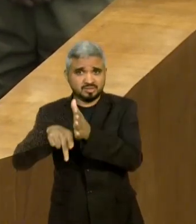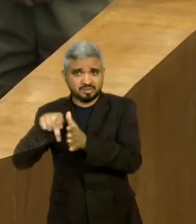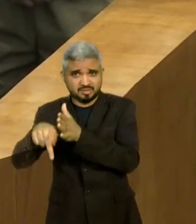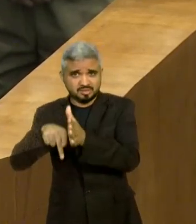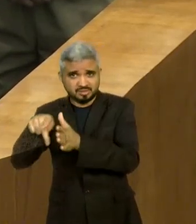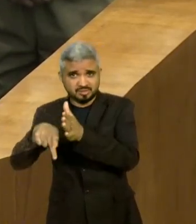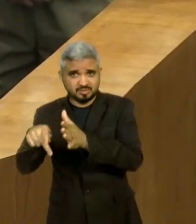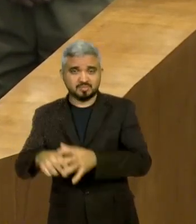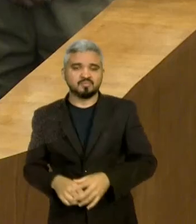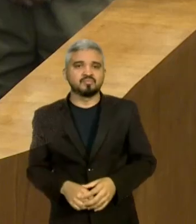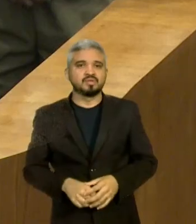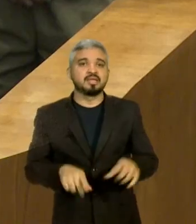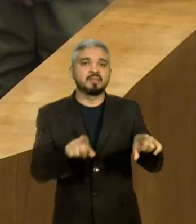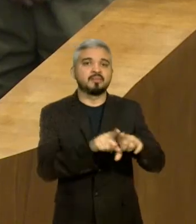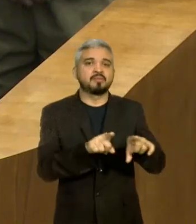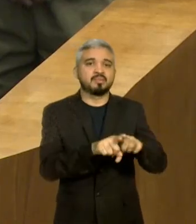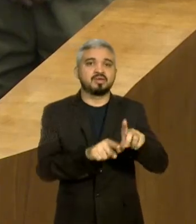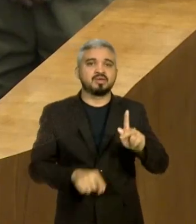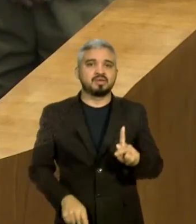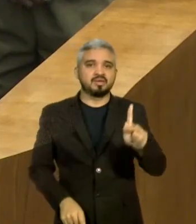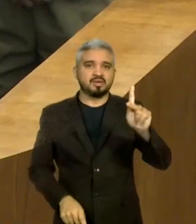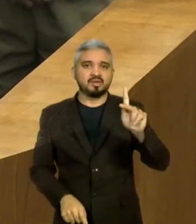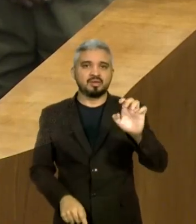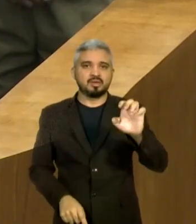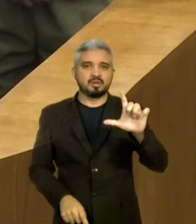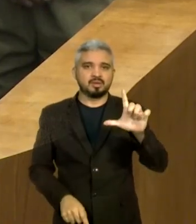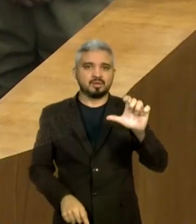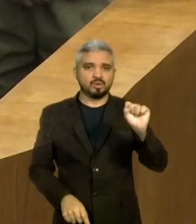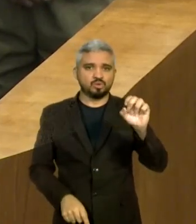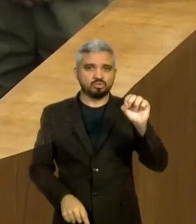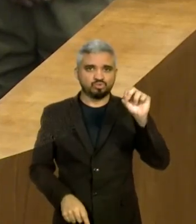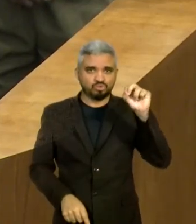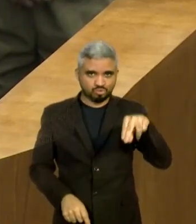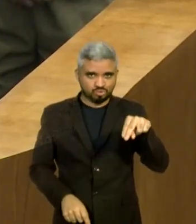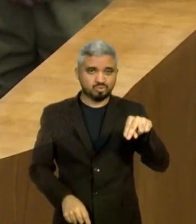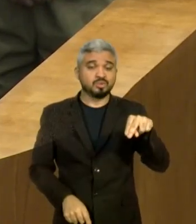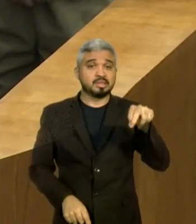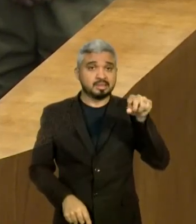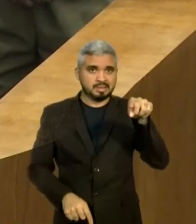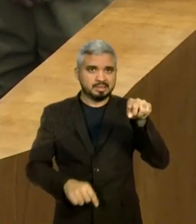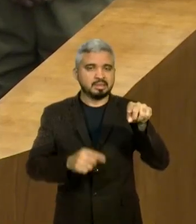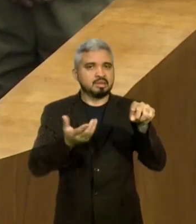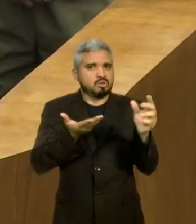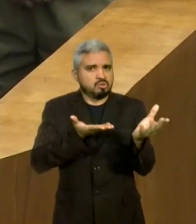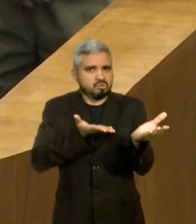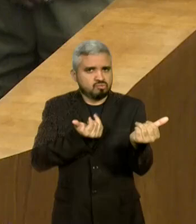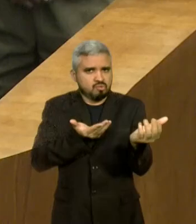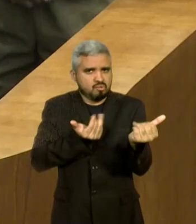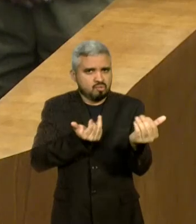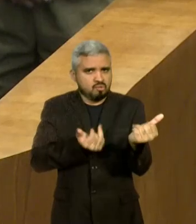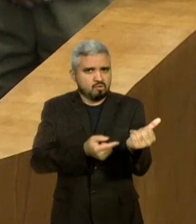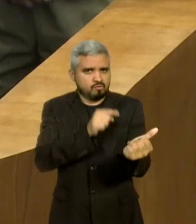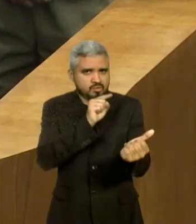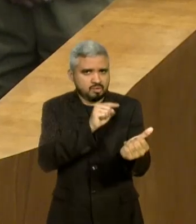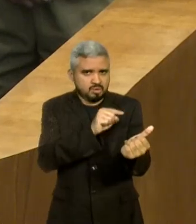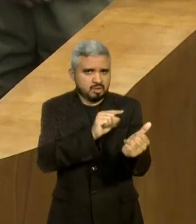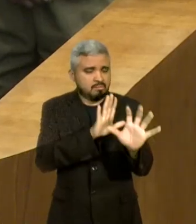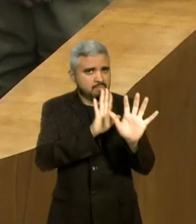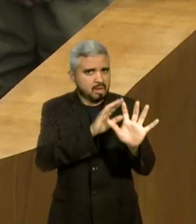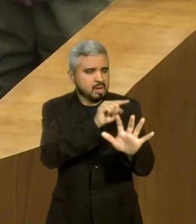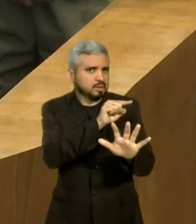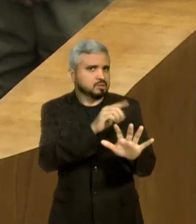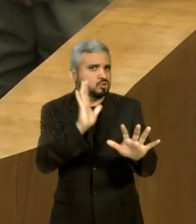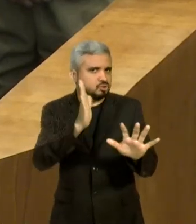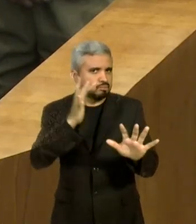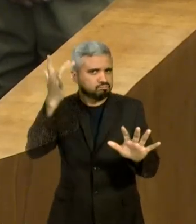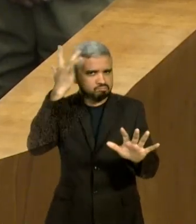Kelson, um menino novo na política, mais grande nas suas potencialidades